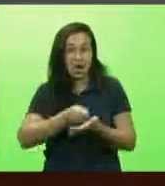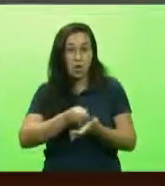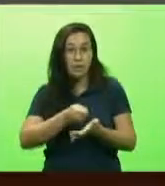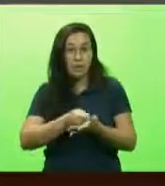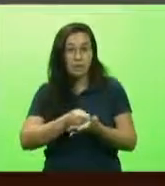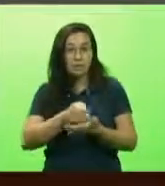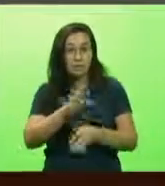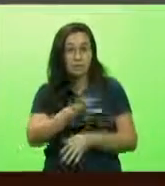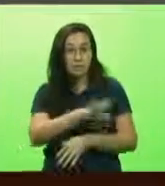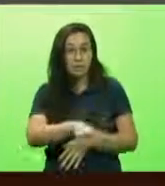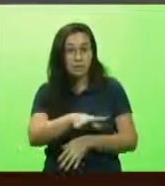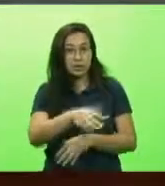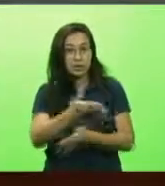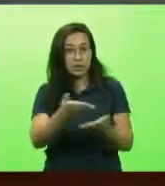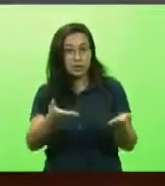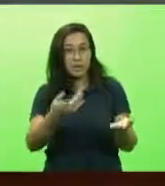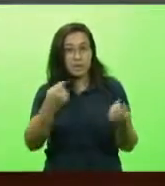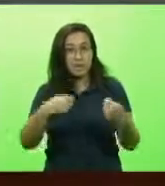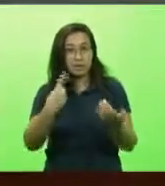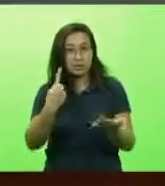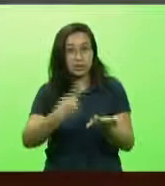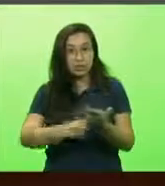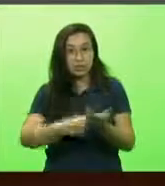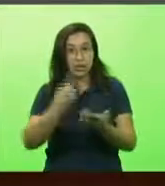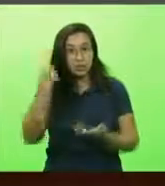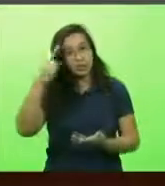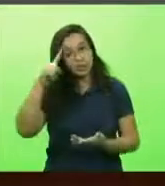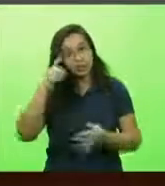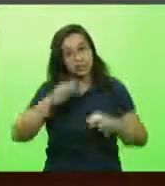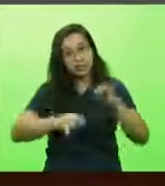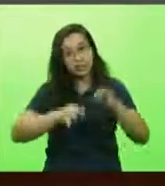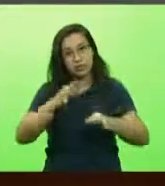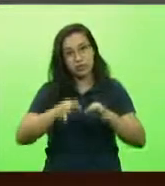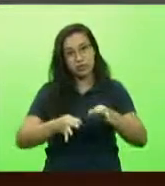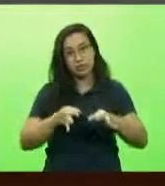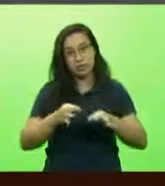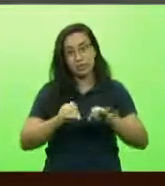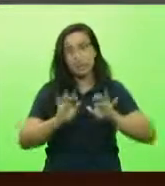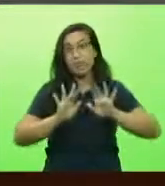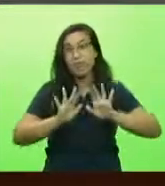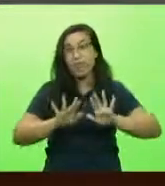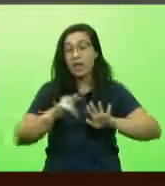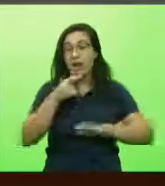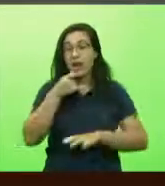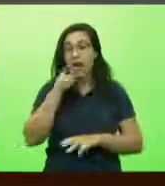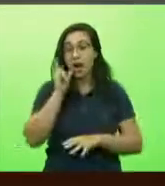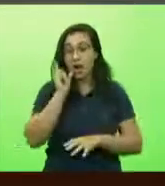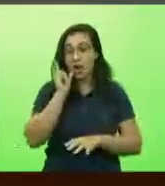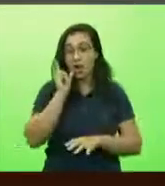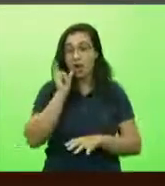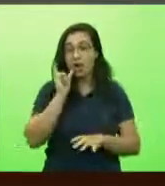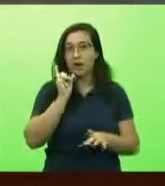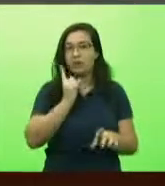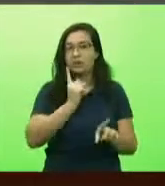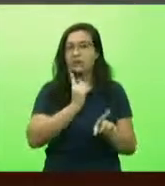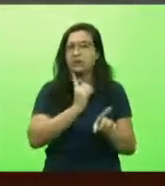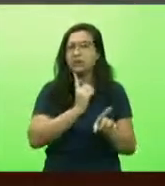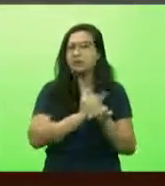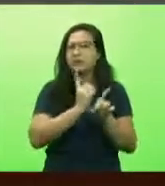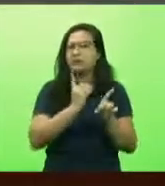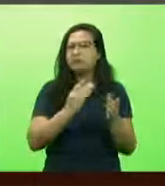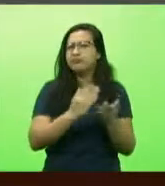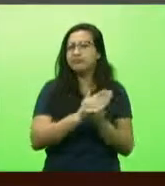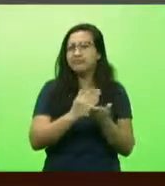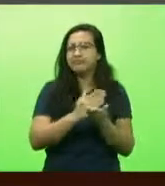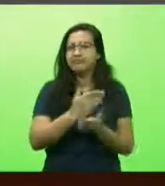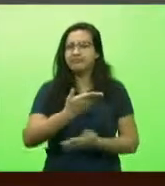tem que marcar o dia do julgamento. Mas ontem encontrei alguns amigos